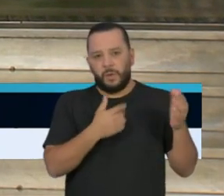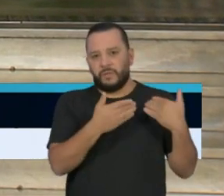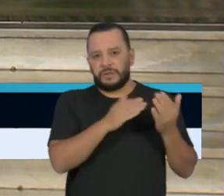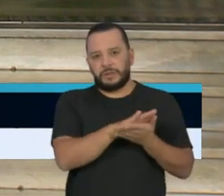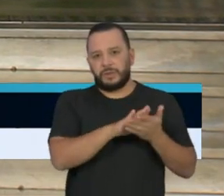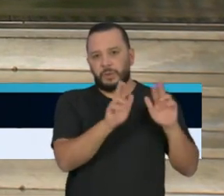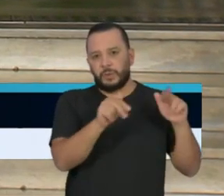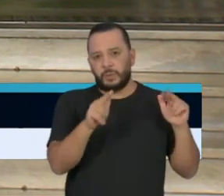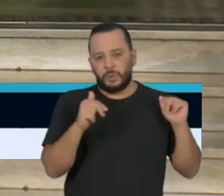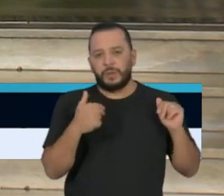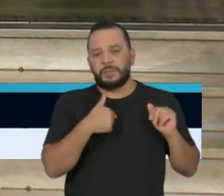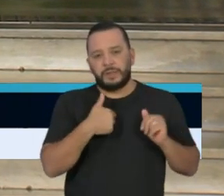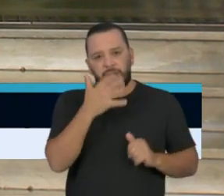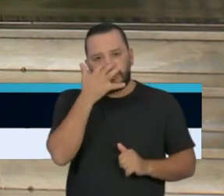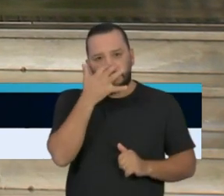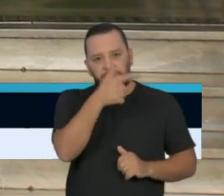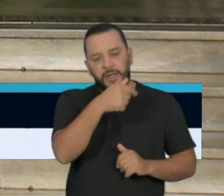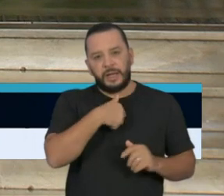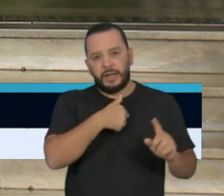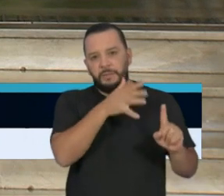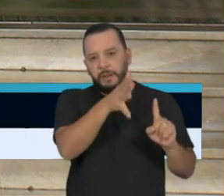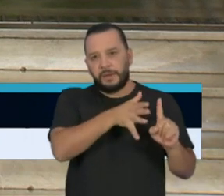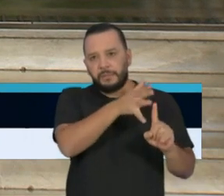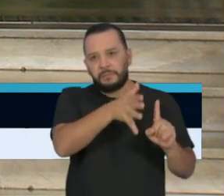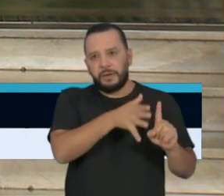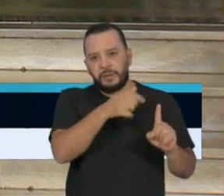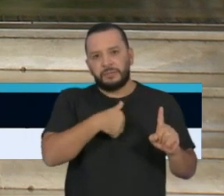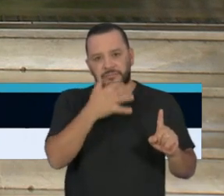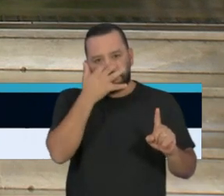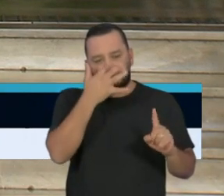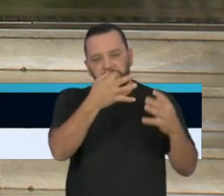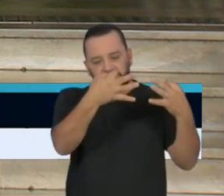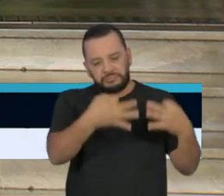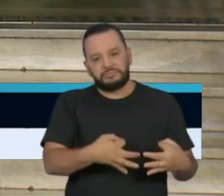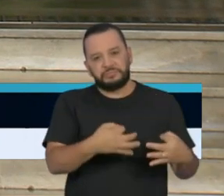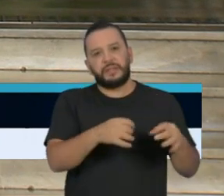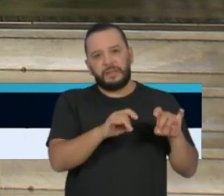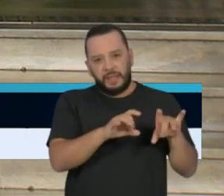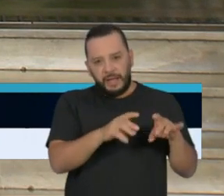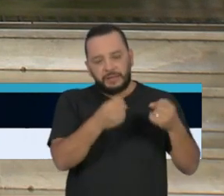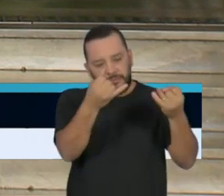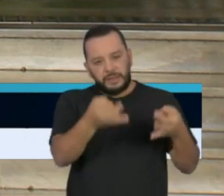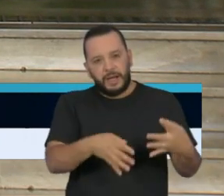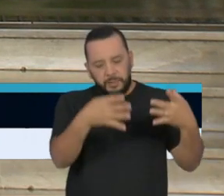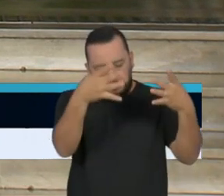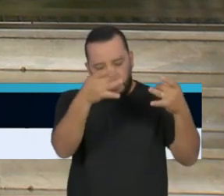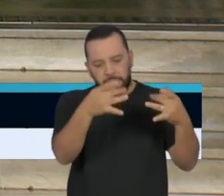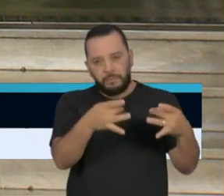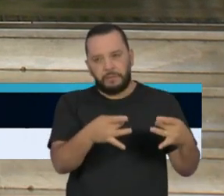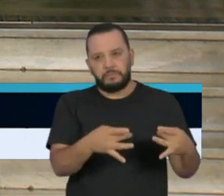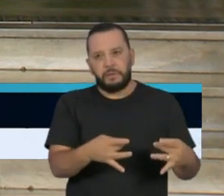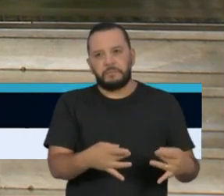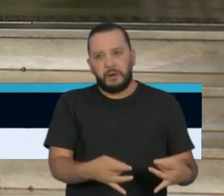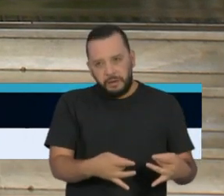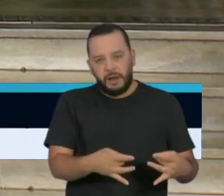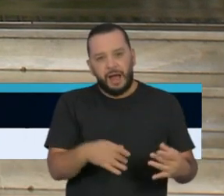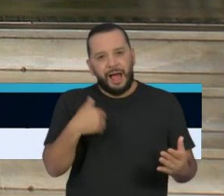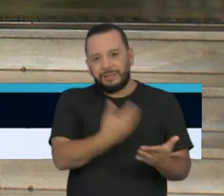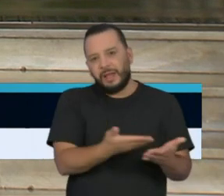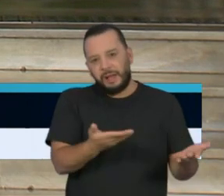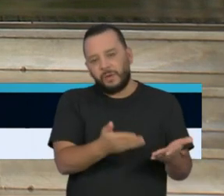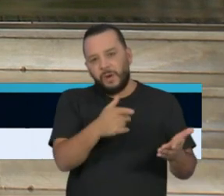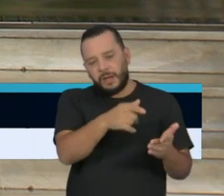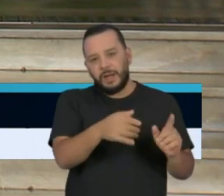e acompanhar as suas coletivas de imprensa, a forma serena, precisa e técnica com que ele apresentou até aqui as